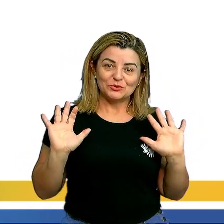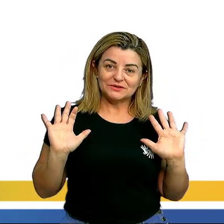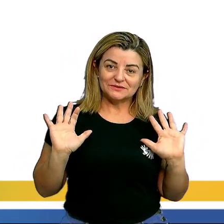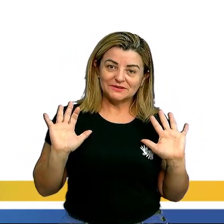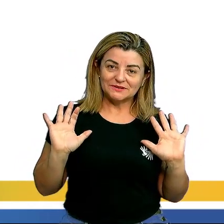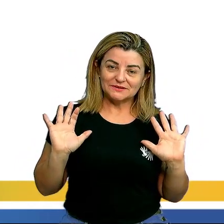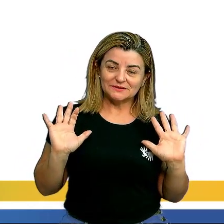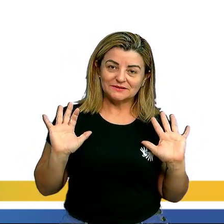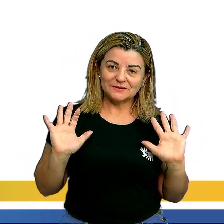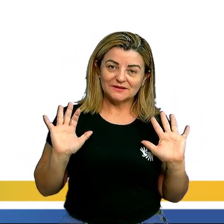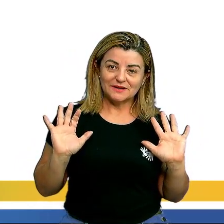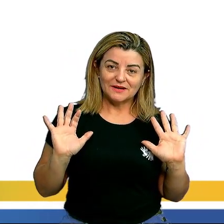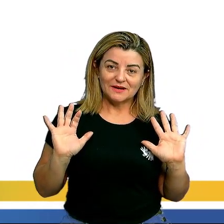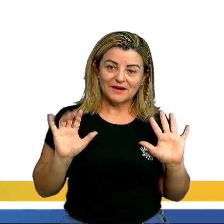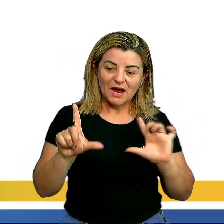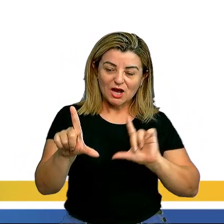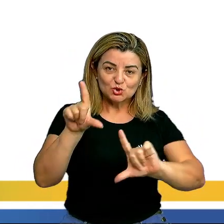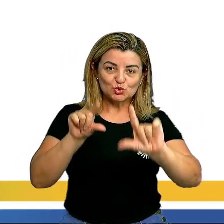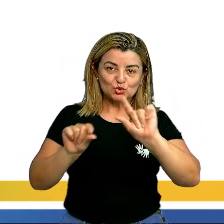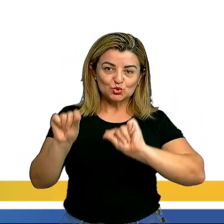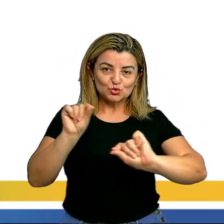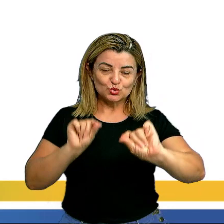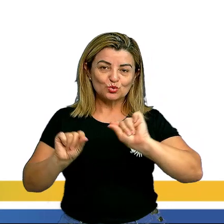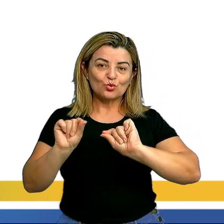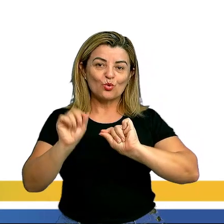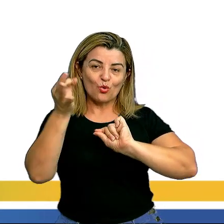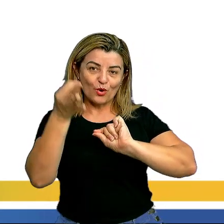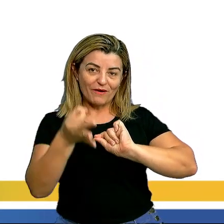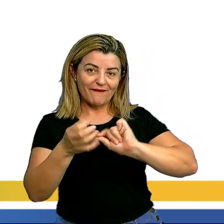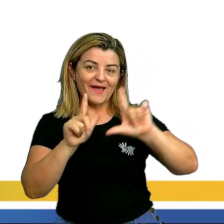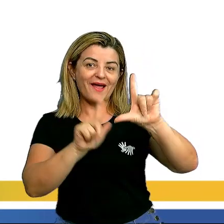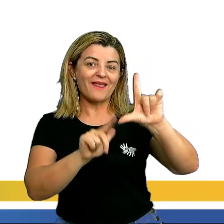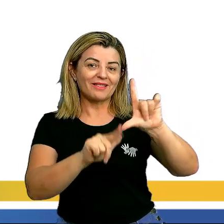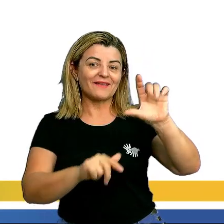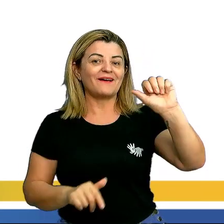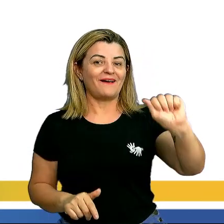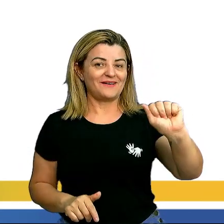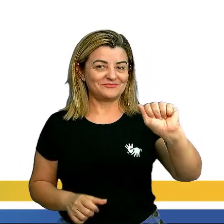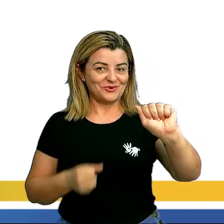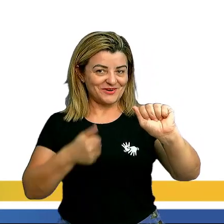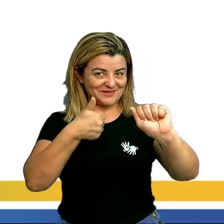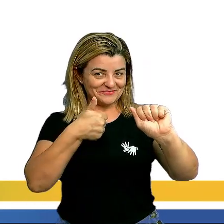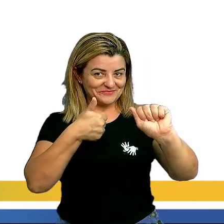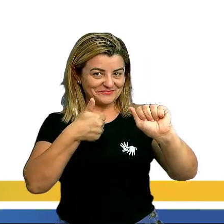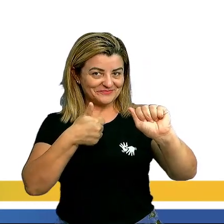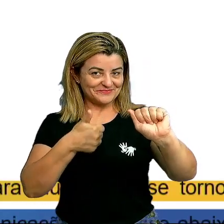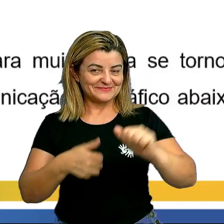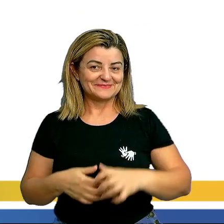portanto, aí, a nossa alternativa correta, nesse caso, é a letra A. Tudo bem?